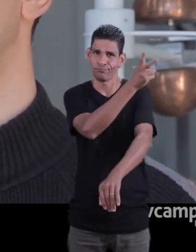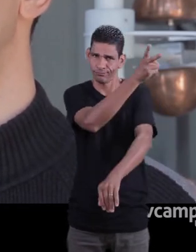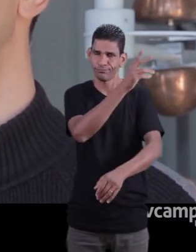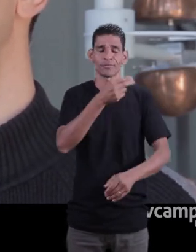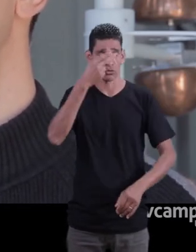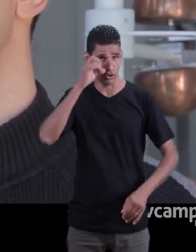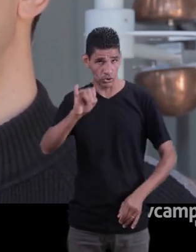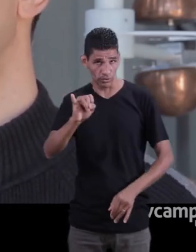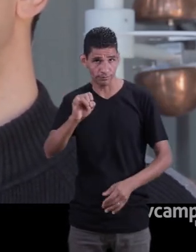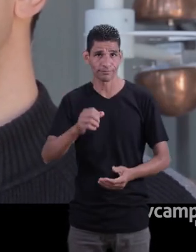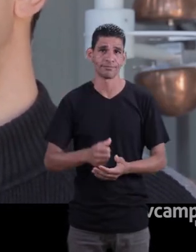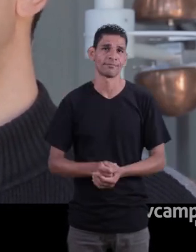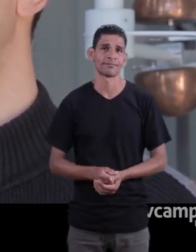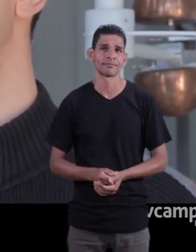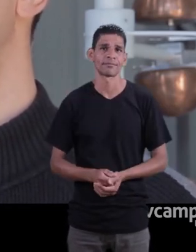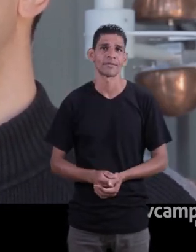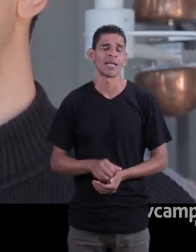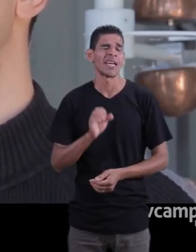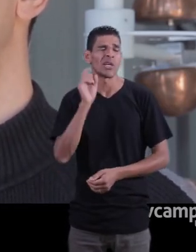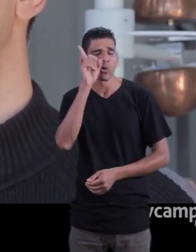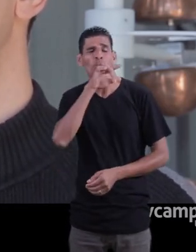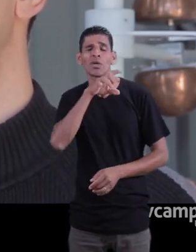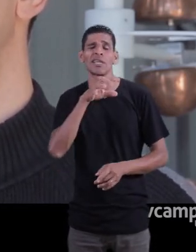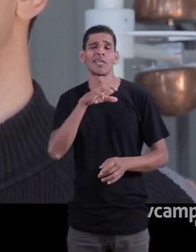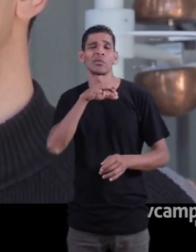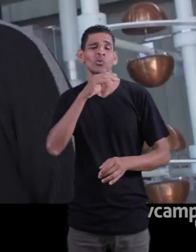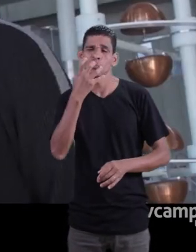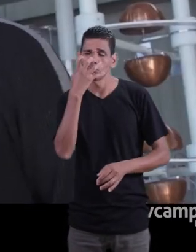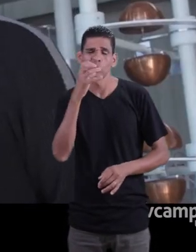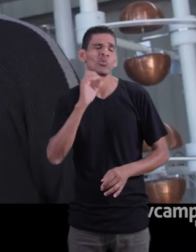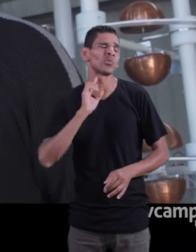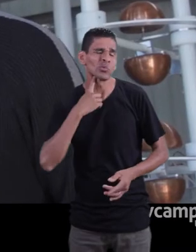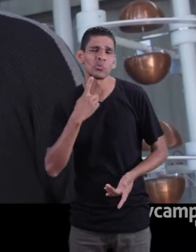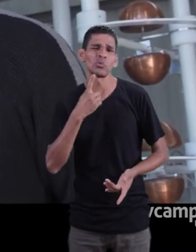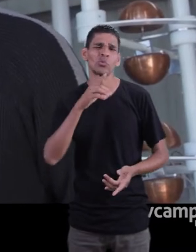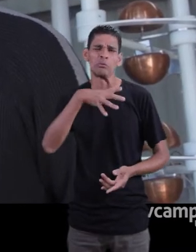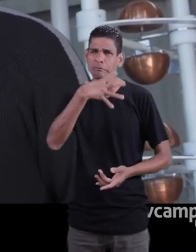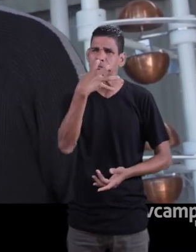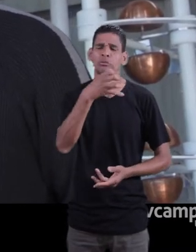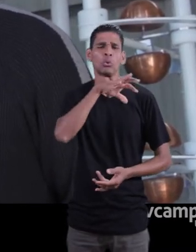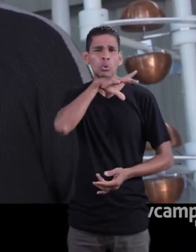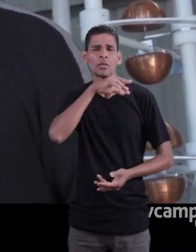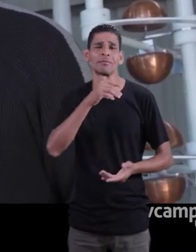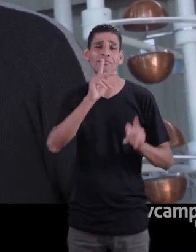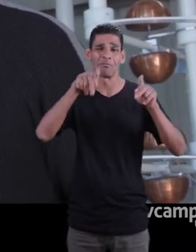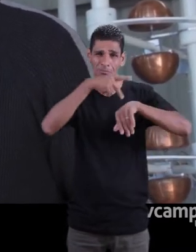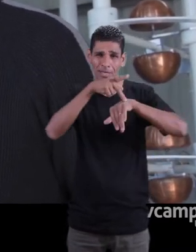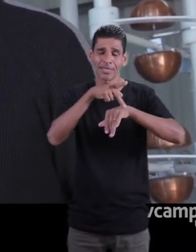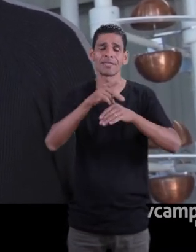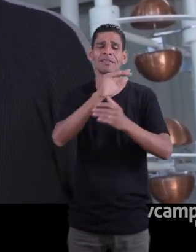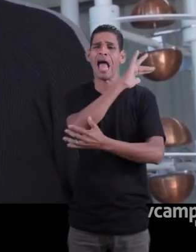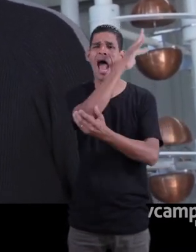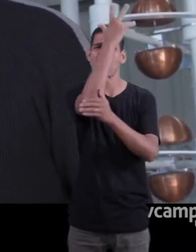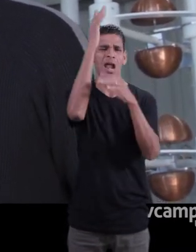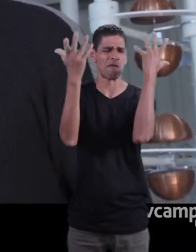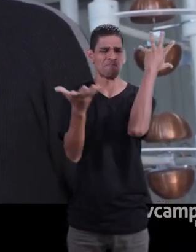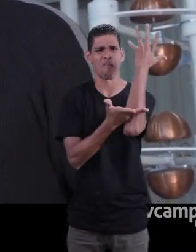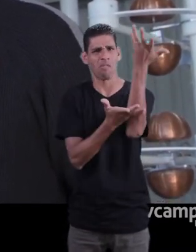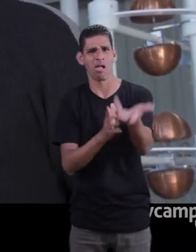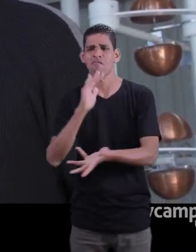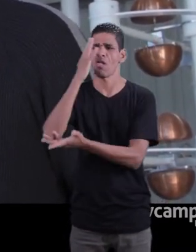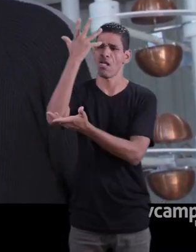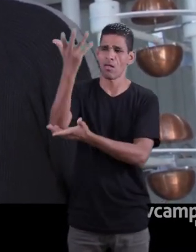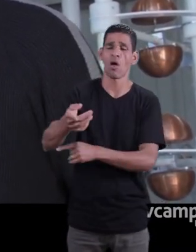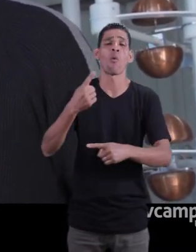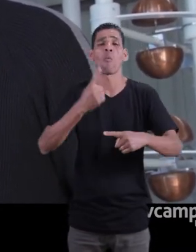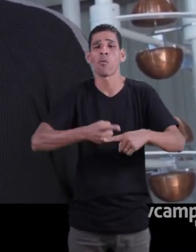é feita no Haiti, ela é muito agressiva ao meio ambiente. Então, o país sofre muito com o desmatamento, com a